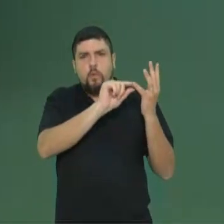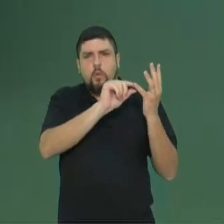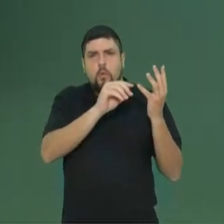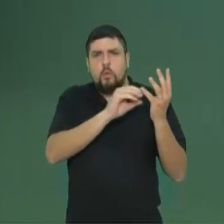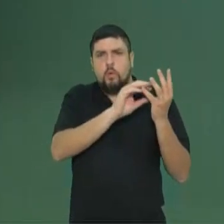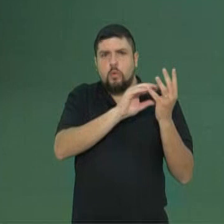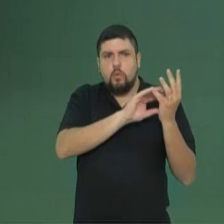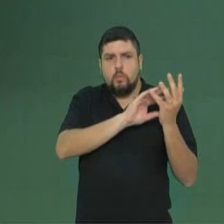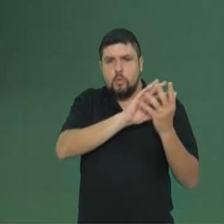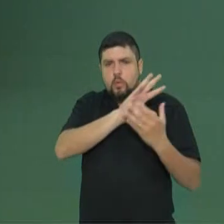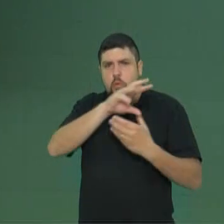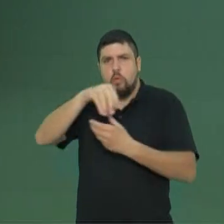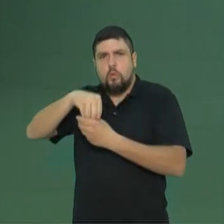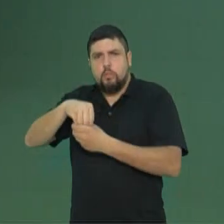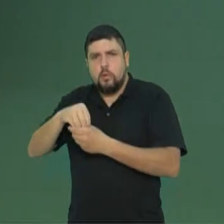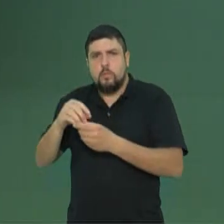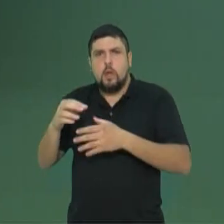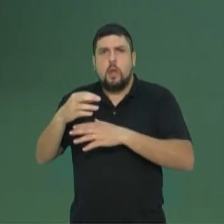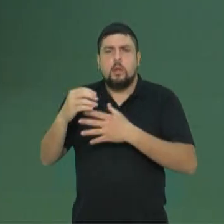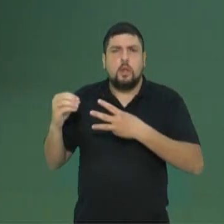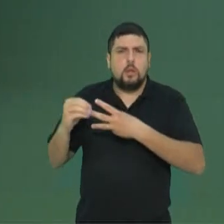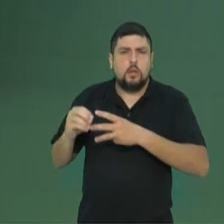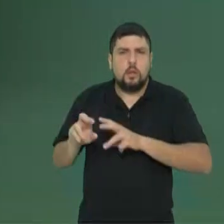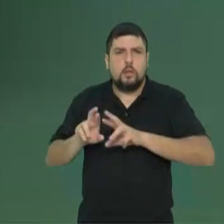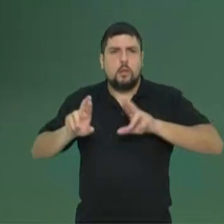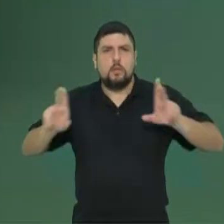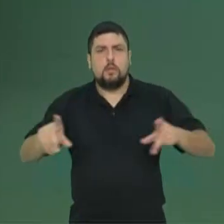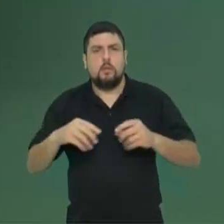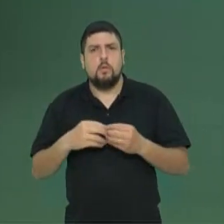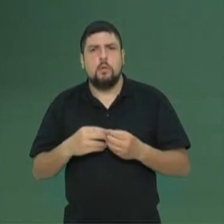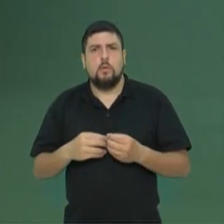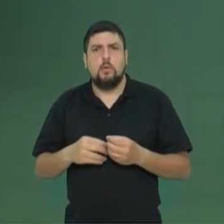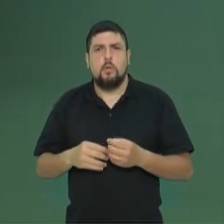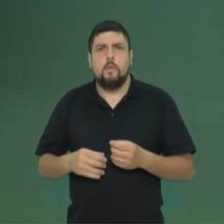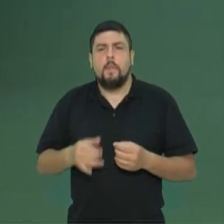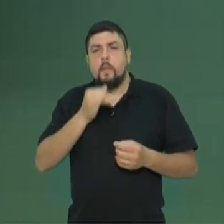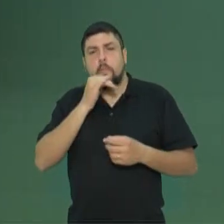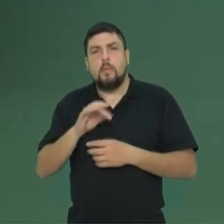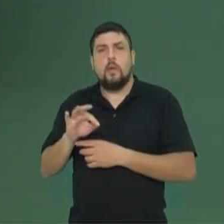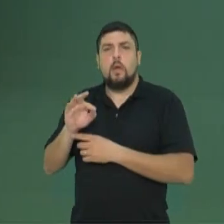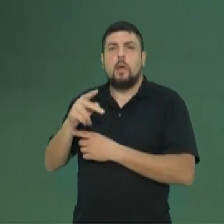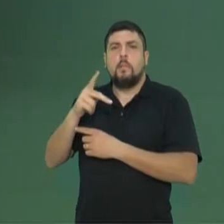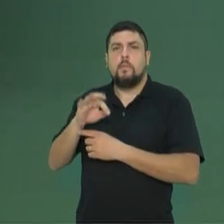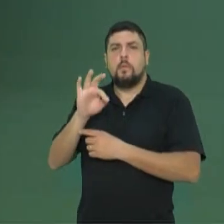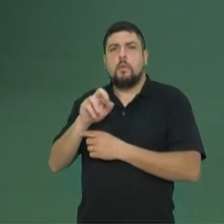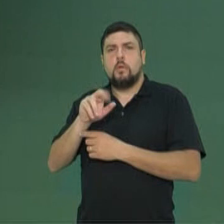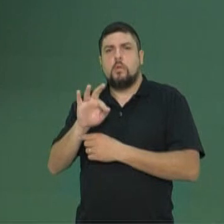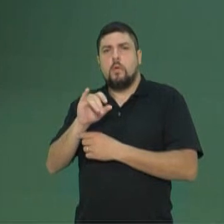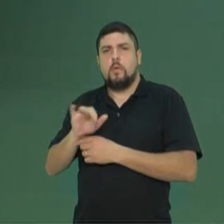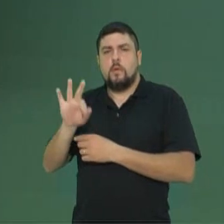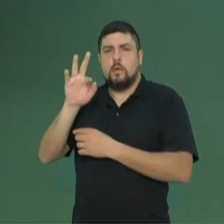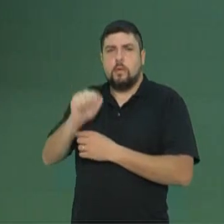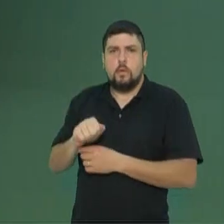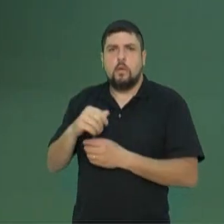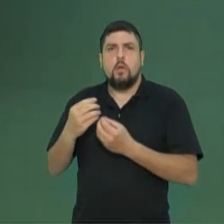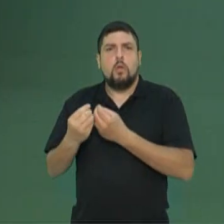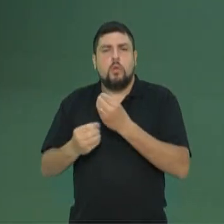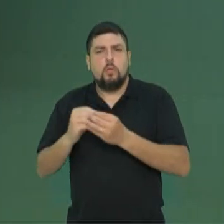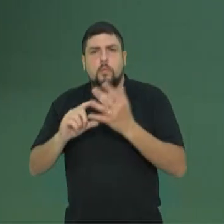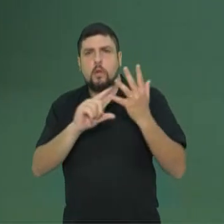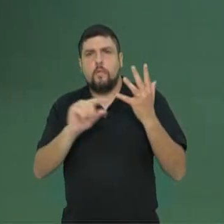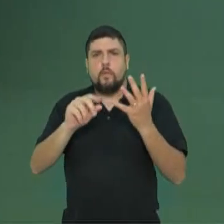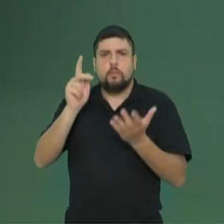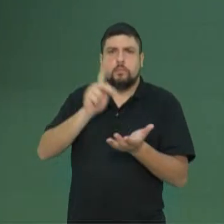tecido especializado, não são células diferenciadas, como é o caso de pteridófita, que tem raiz verdadeira, caule verdadeiro e folha